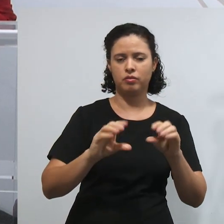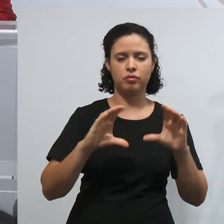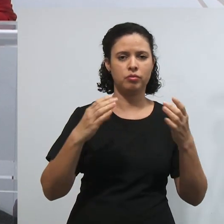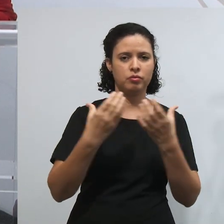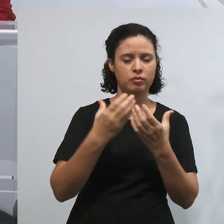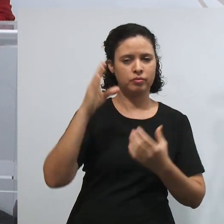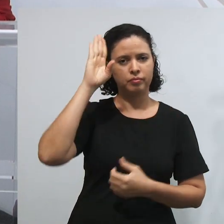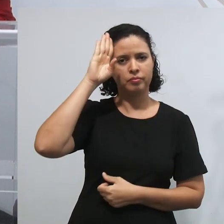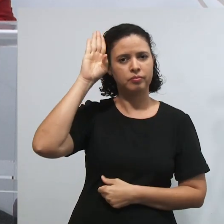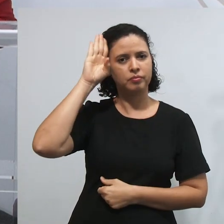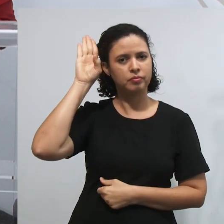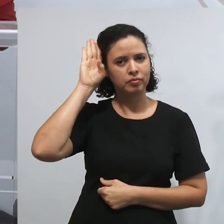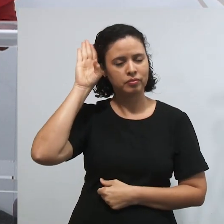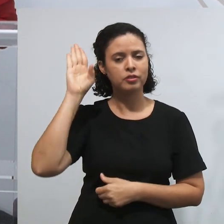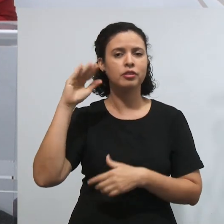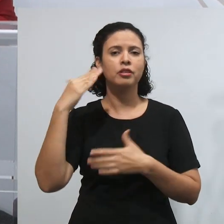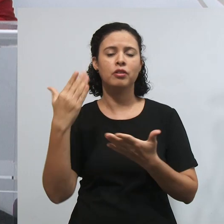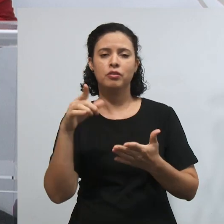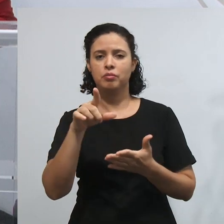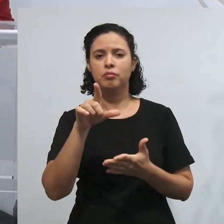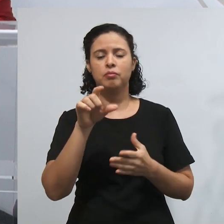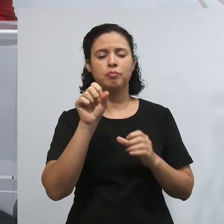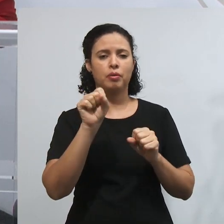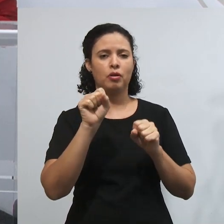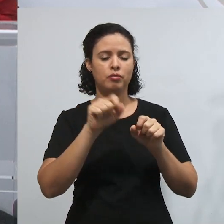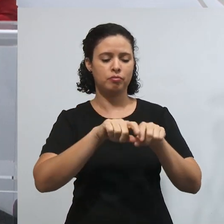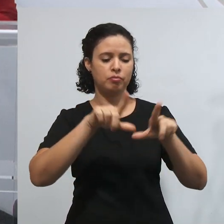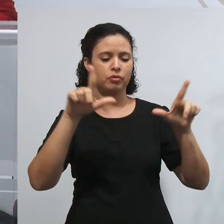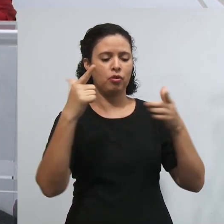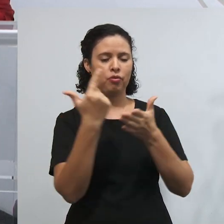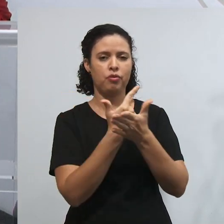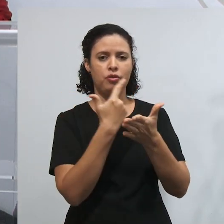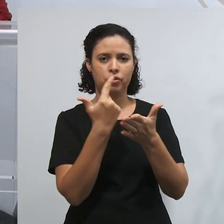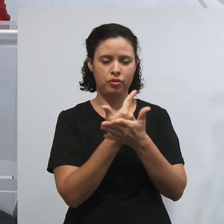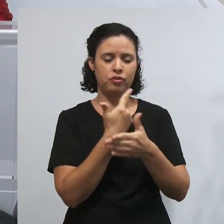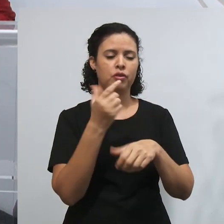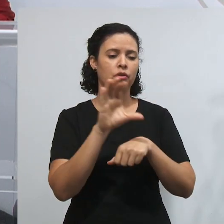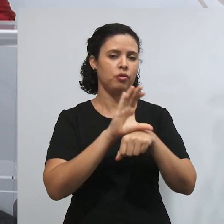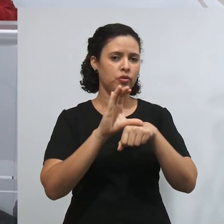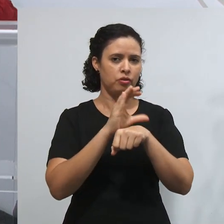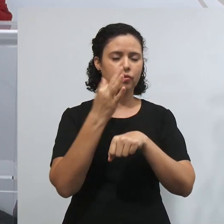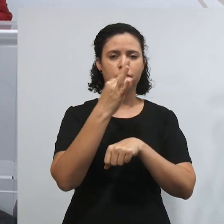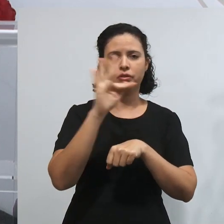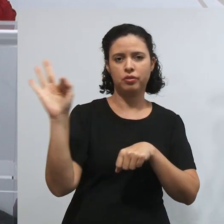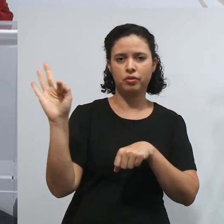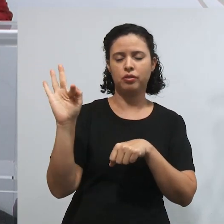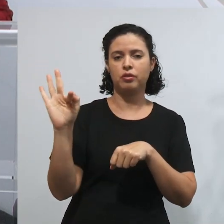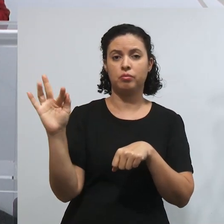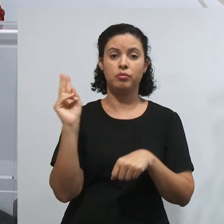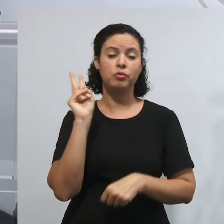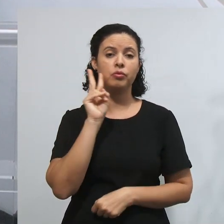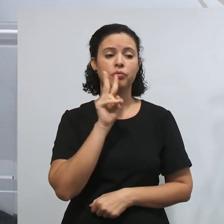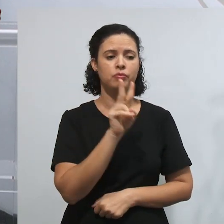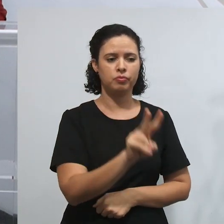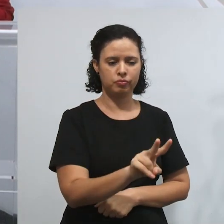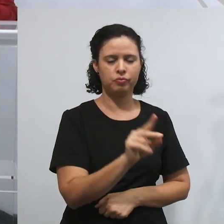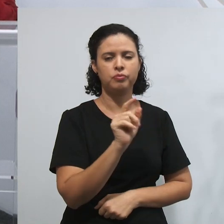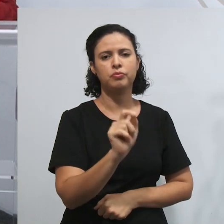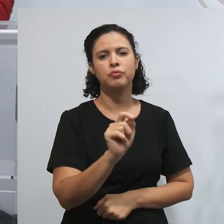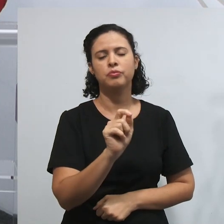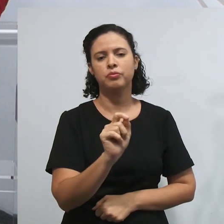ela é virtual. Então você pode estar abrindo o livro aí numa aba, pode estar abrindo também a Constituição Federal para estar acompanhando os